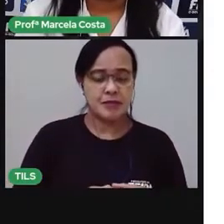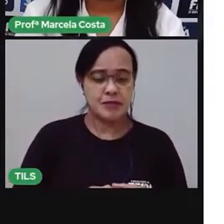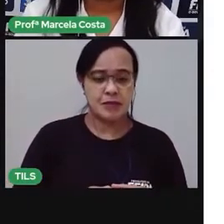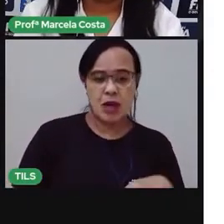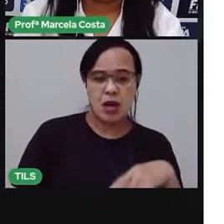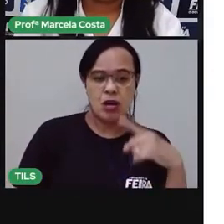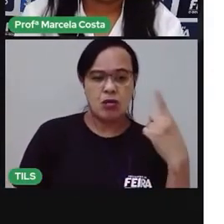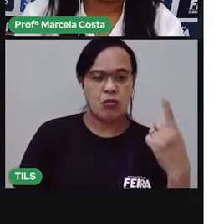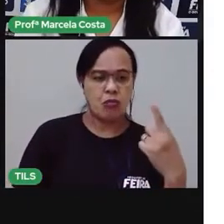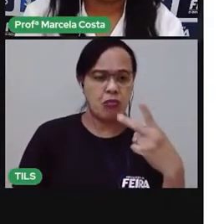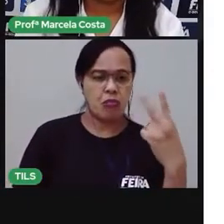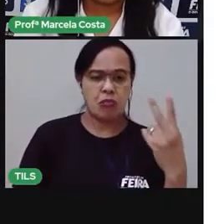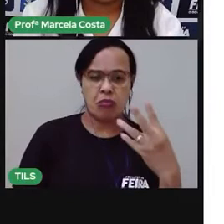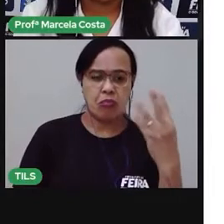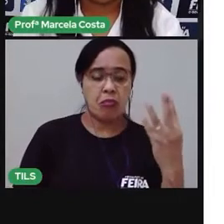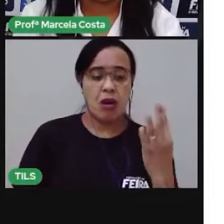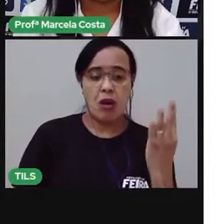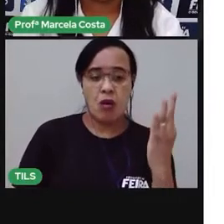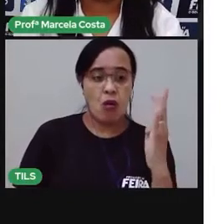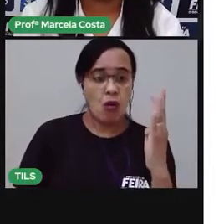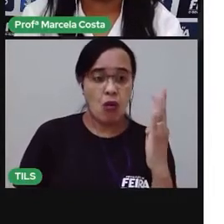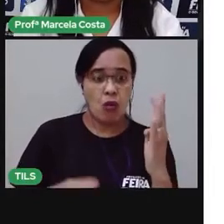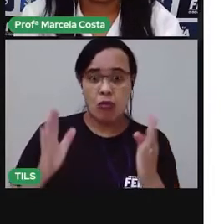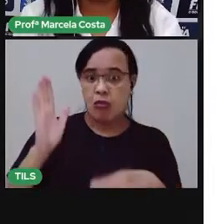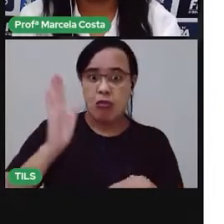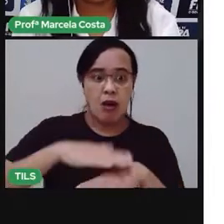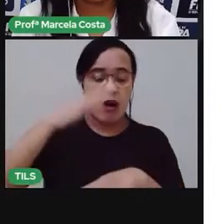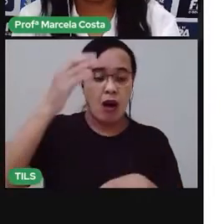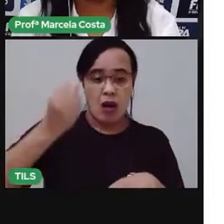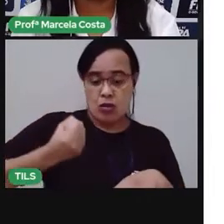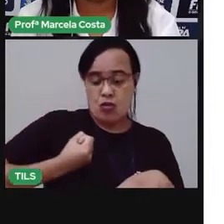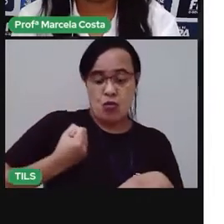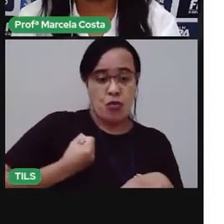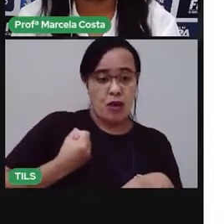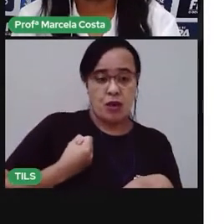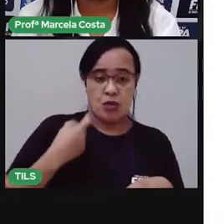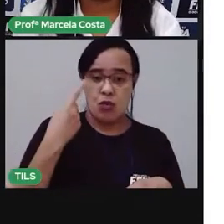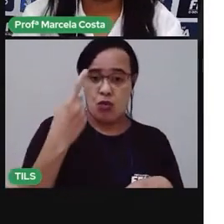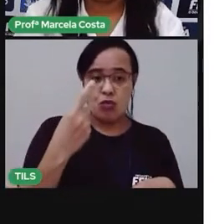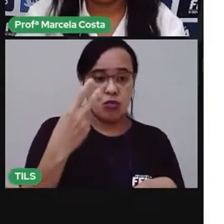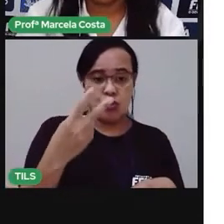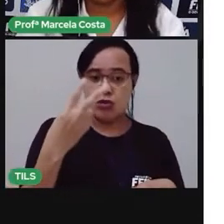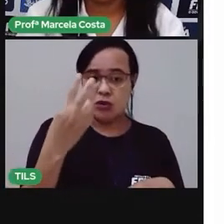a dezesseis apartamentos, geralmente, né?